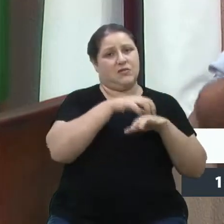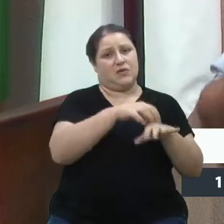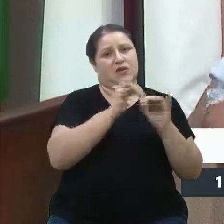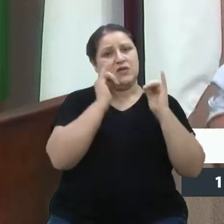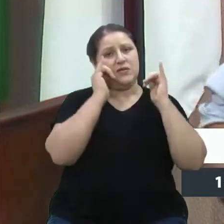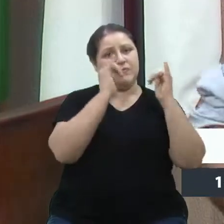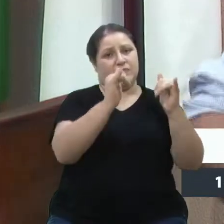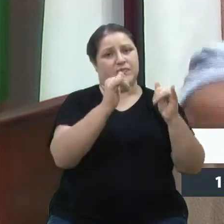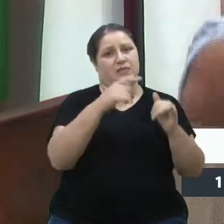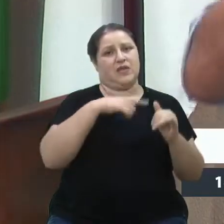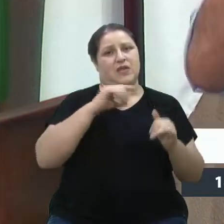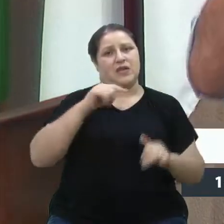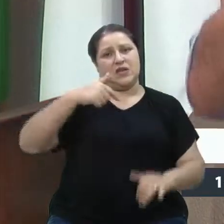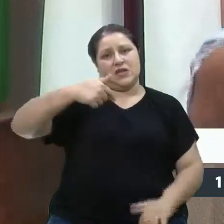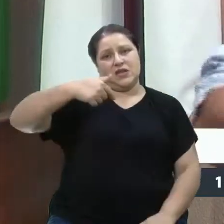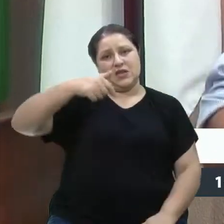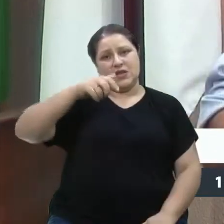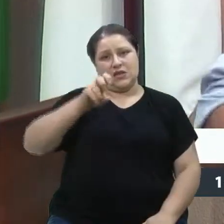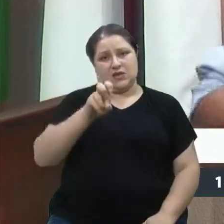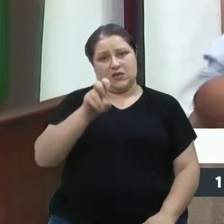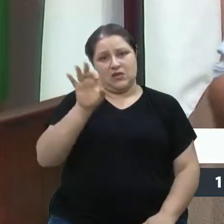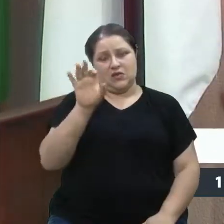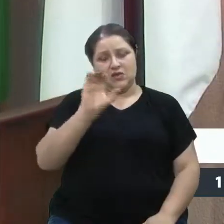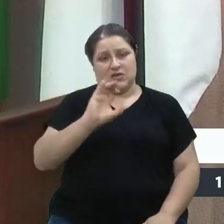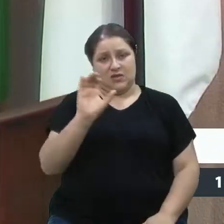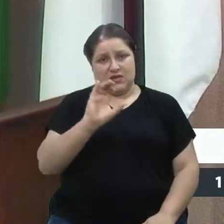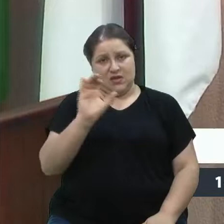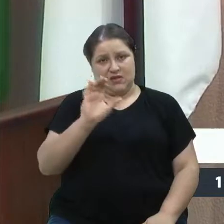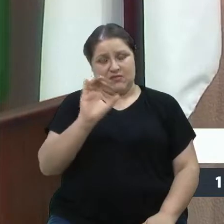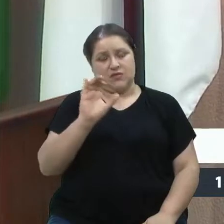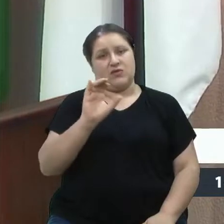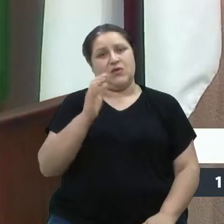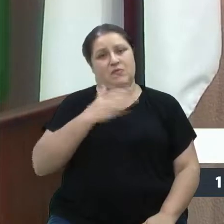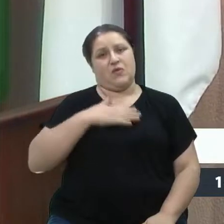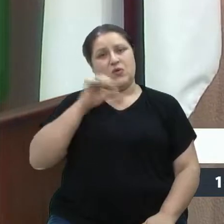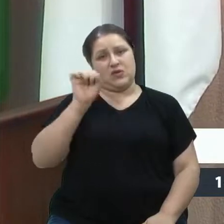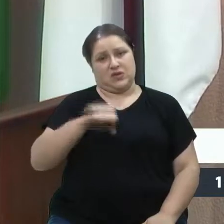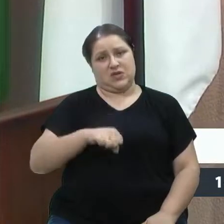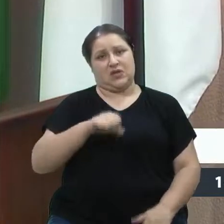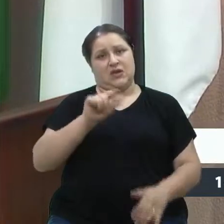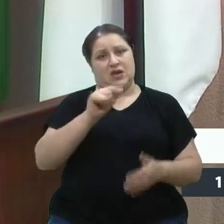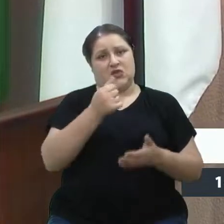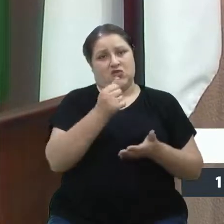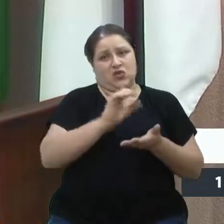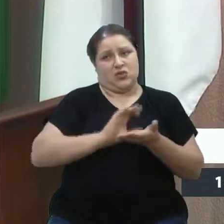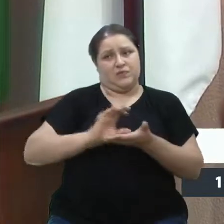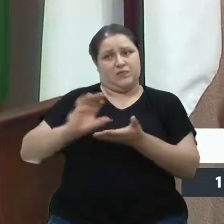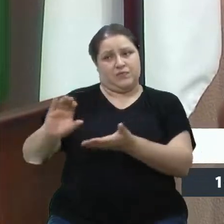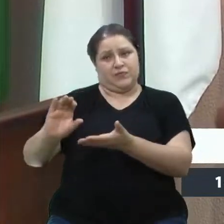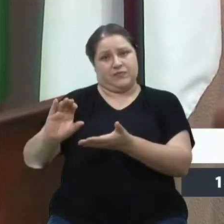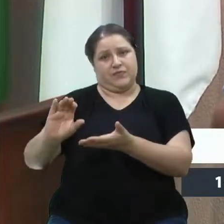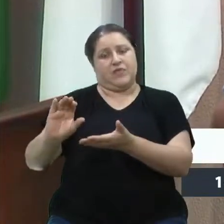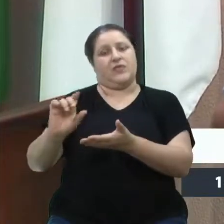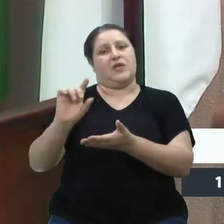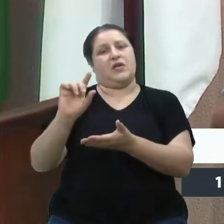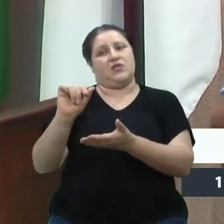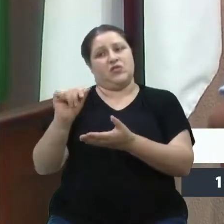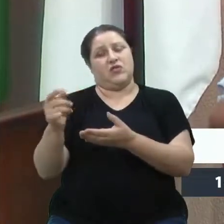centavos vai ser o meu sim aqui, por repasse. Que volte aos 4, 75.